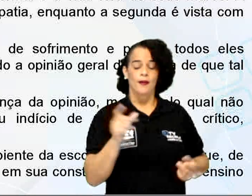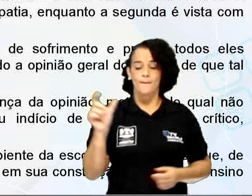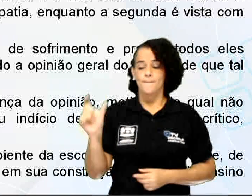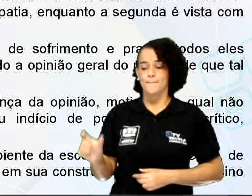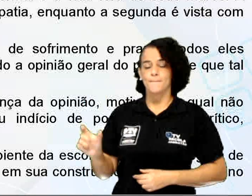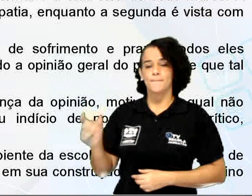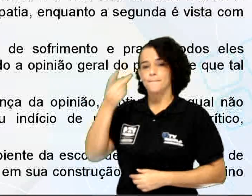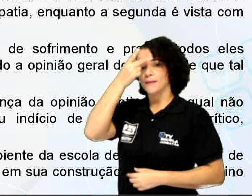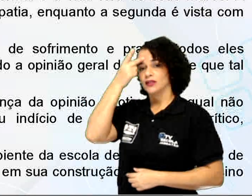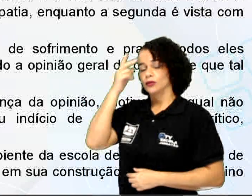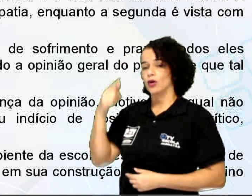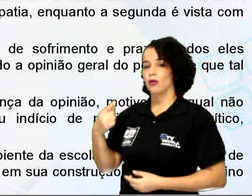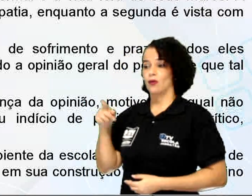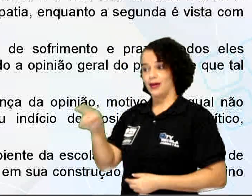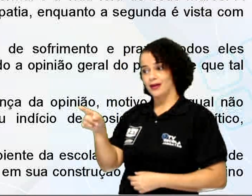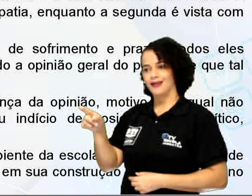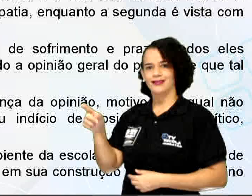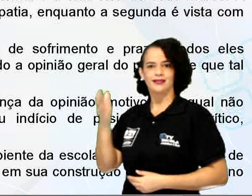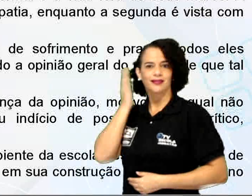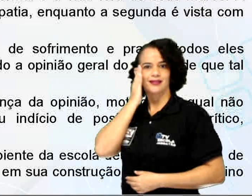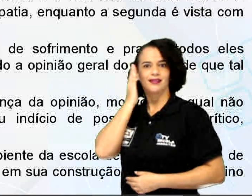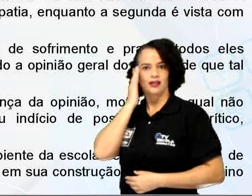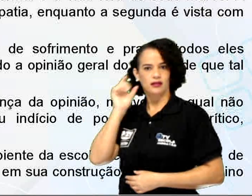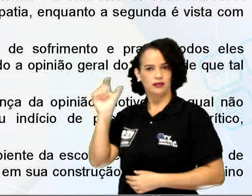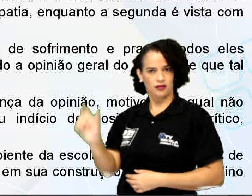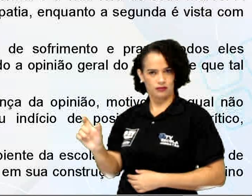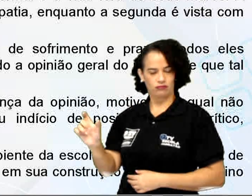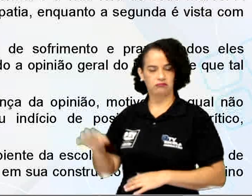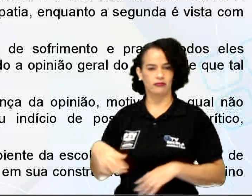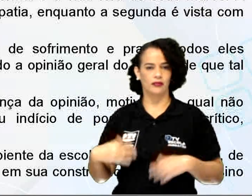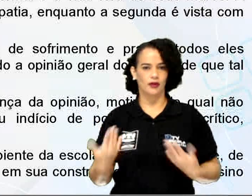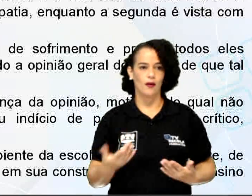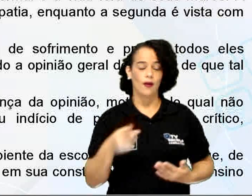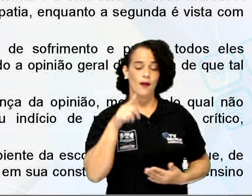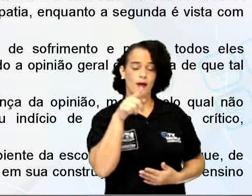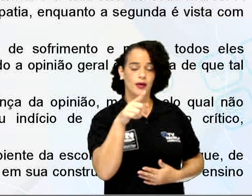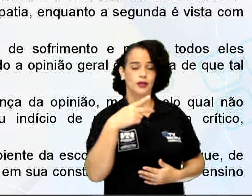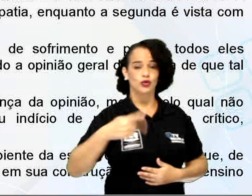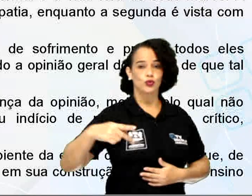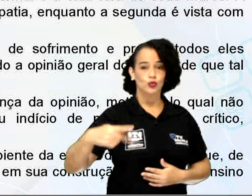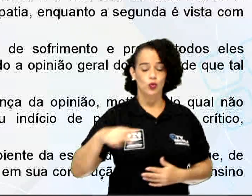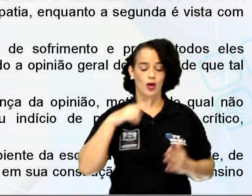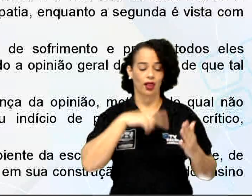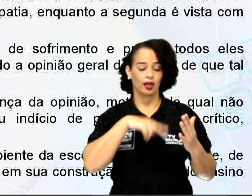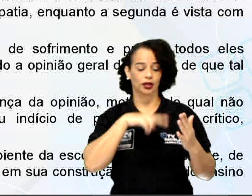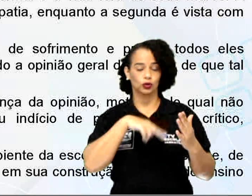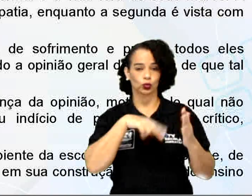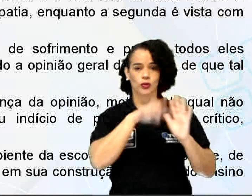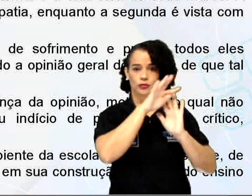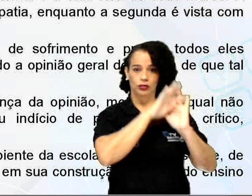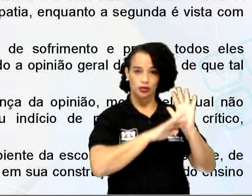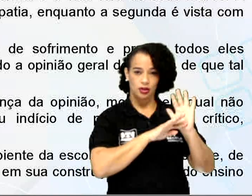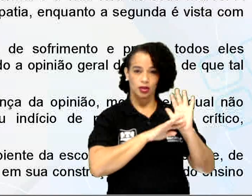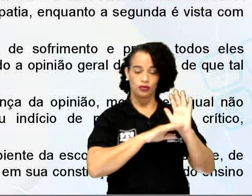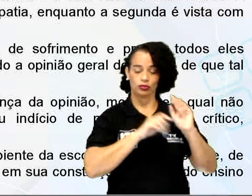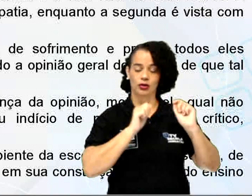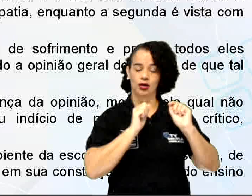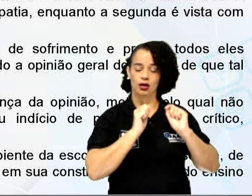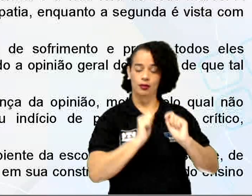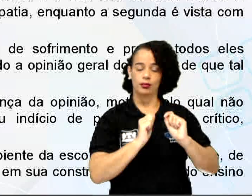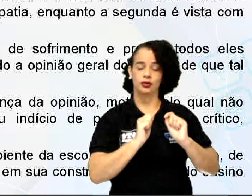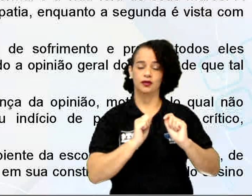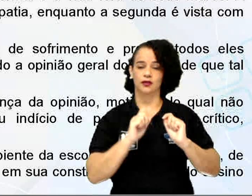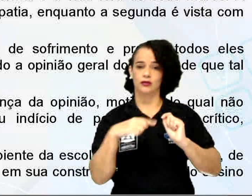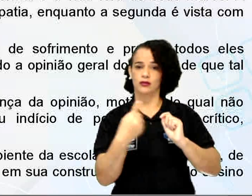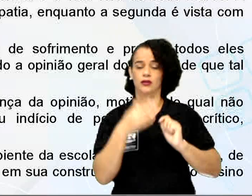acordo com o ponto de vista dele, tá? A partir de sua leitura é possível afirmar que... Então, com relação ao